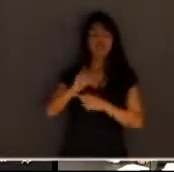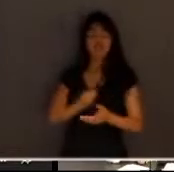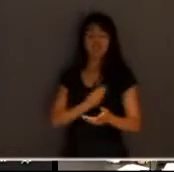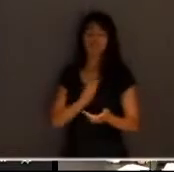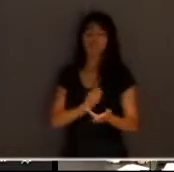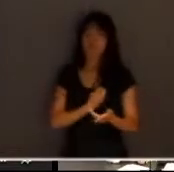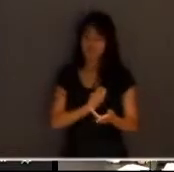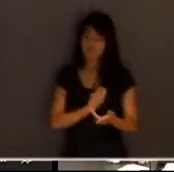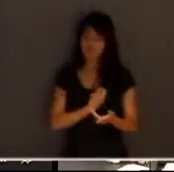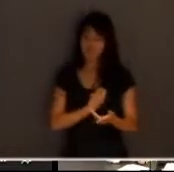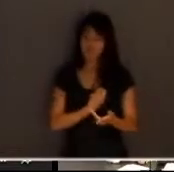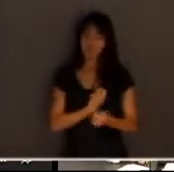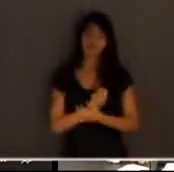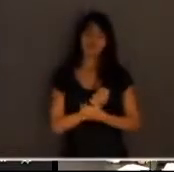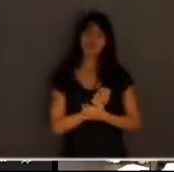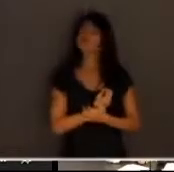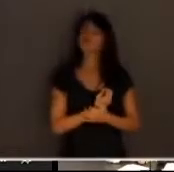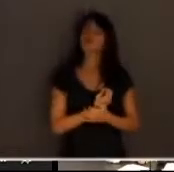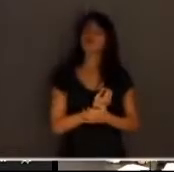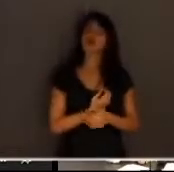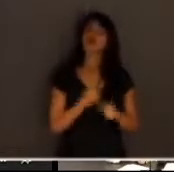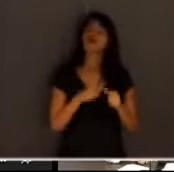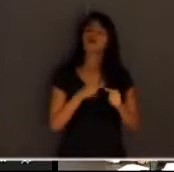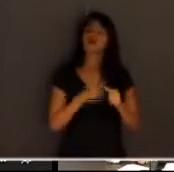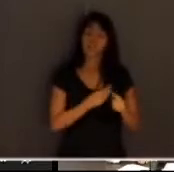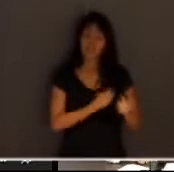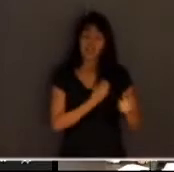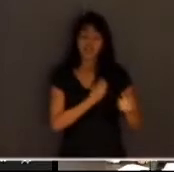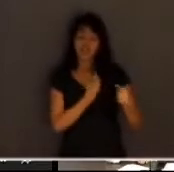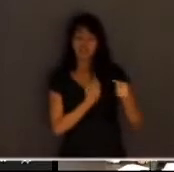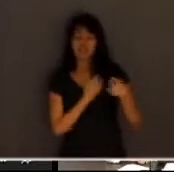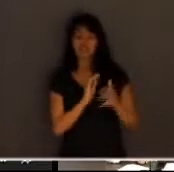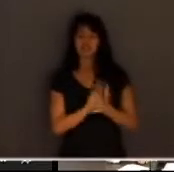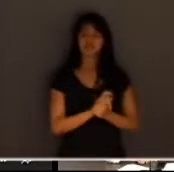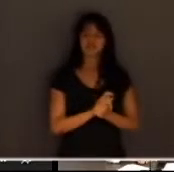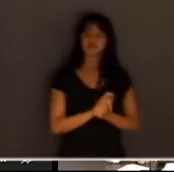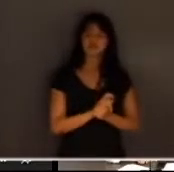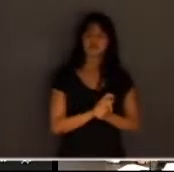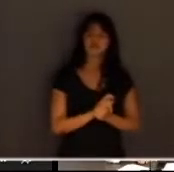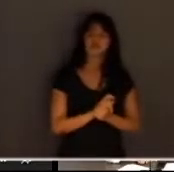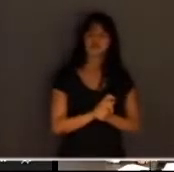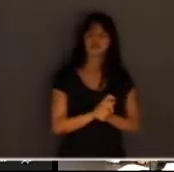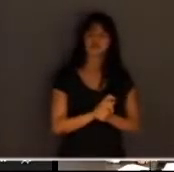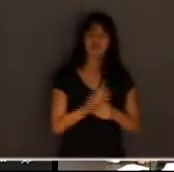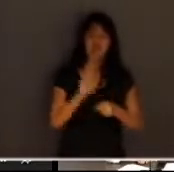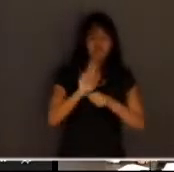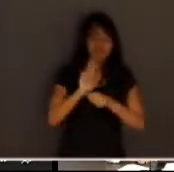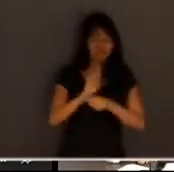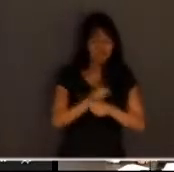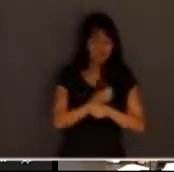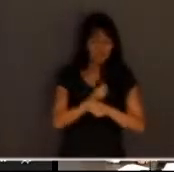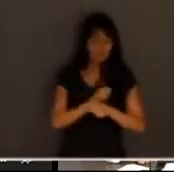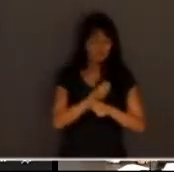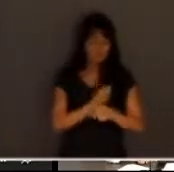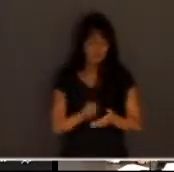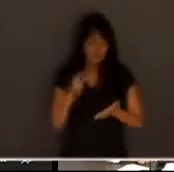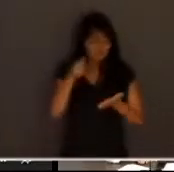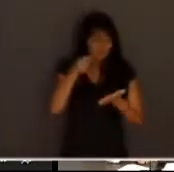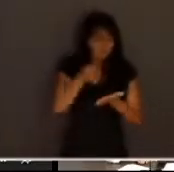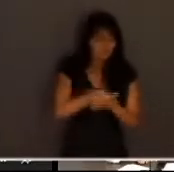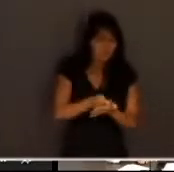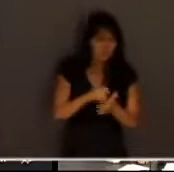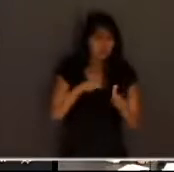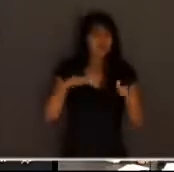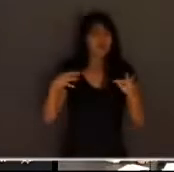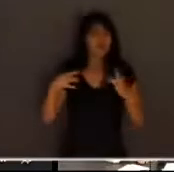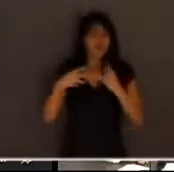a vida é uma missão a defesa da vida é uma missão posta para todos para